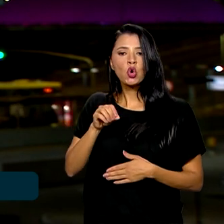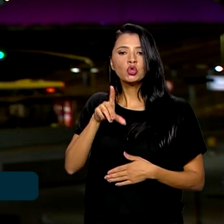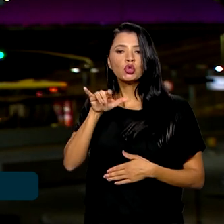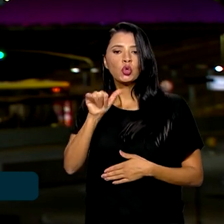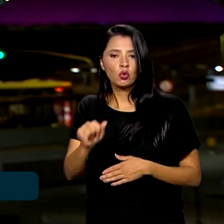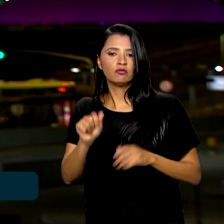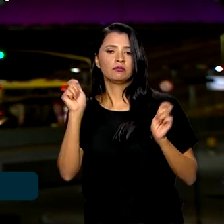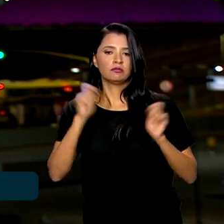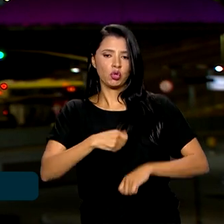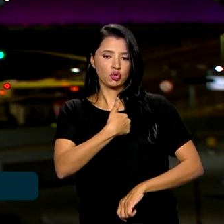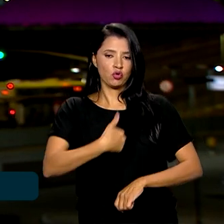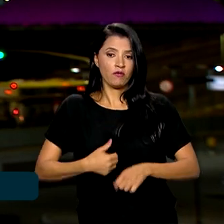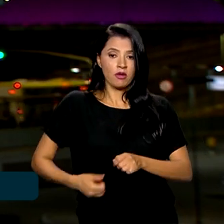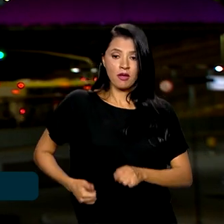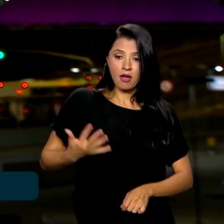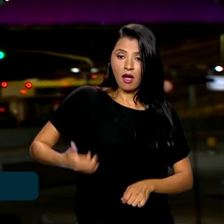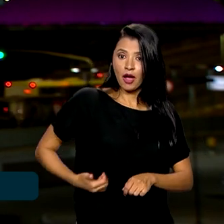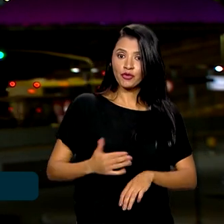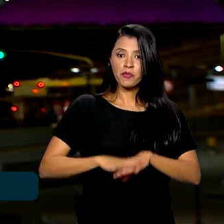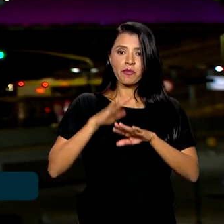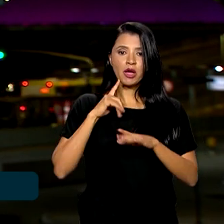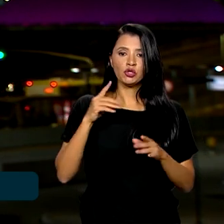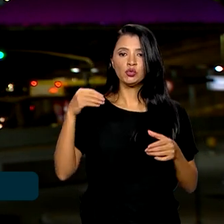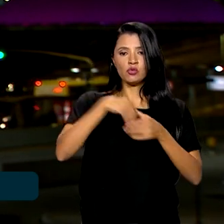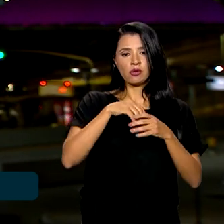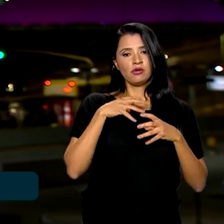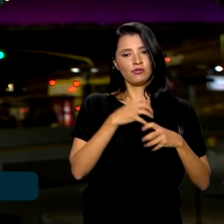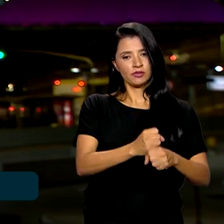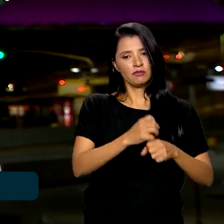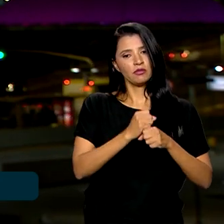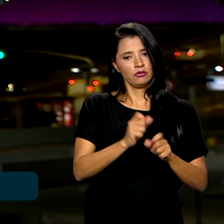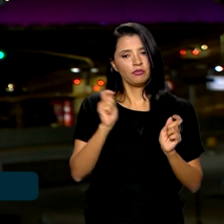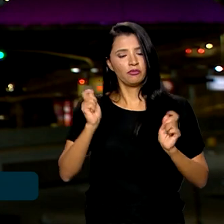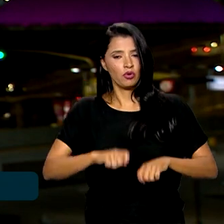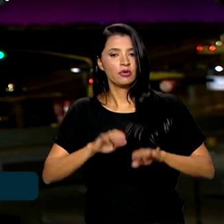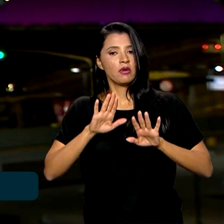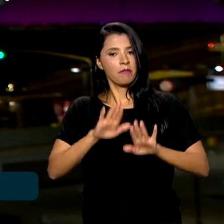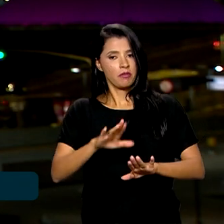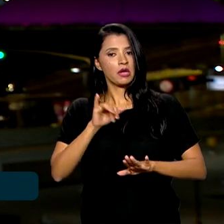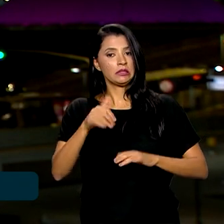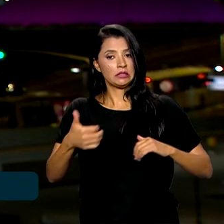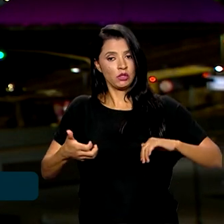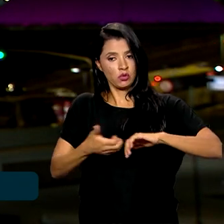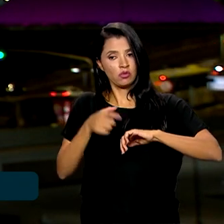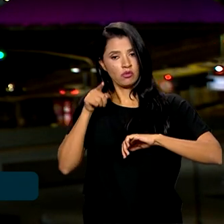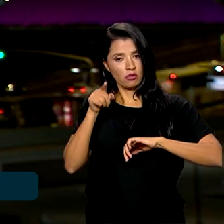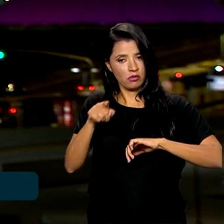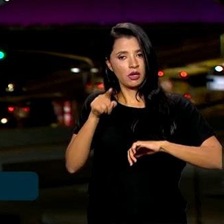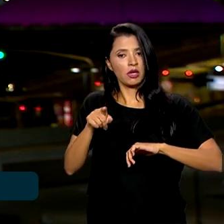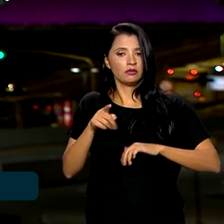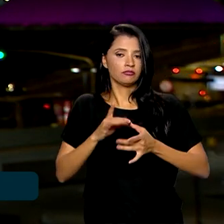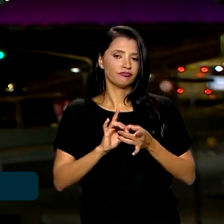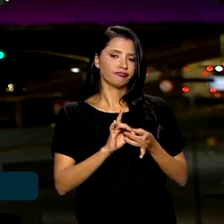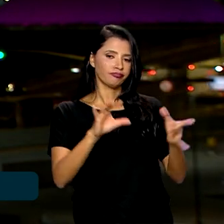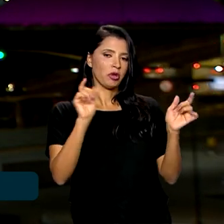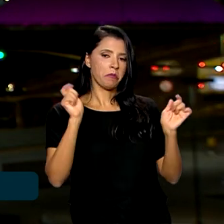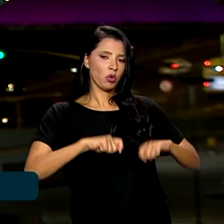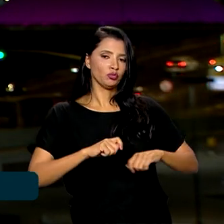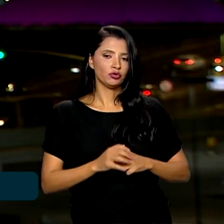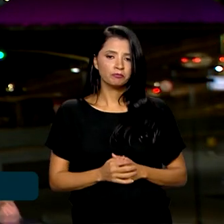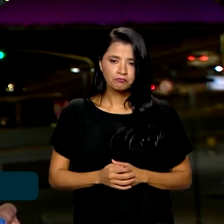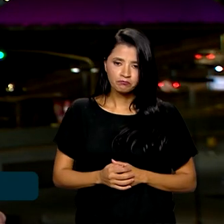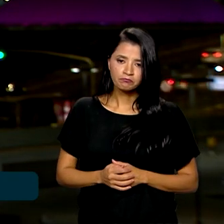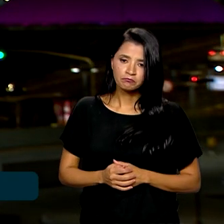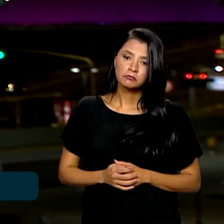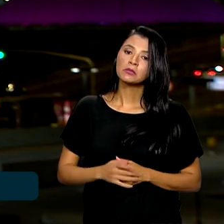governo gaste mais do que o previsto no orçamento desde que o Congresso Nacional autorize a despesa.